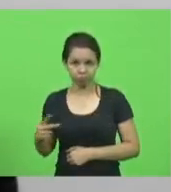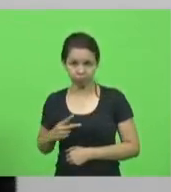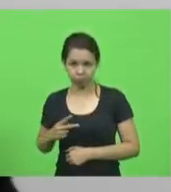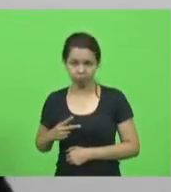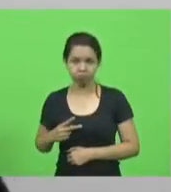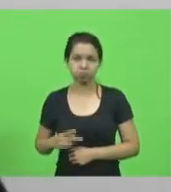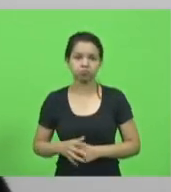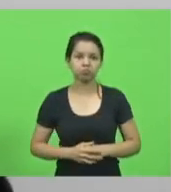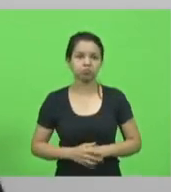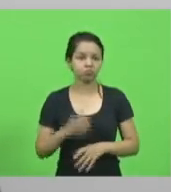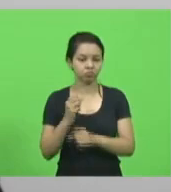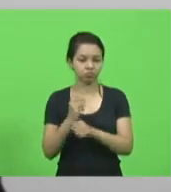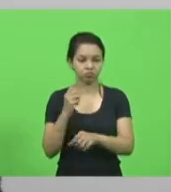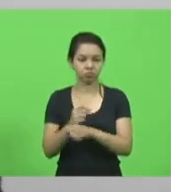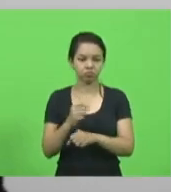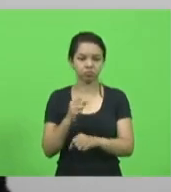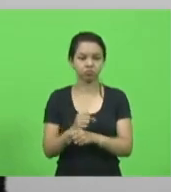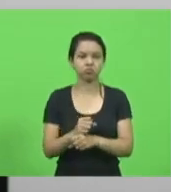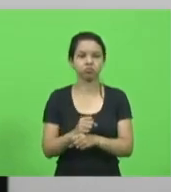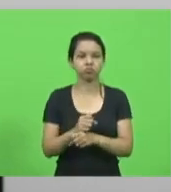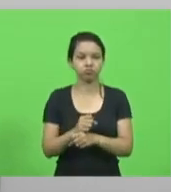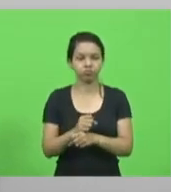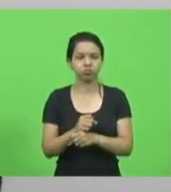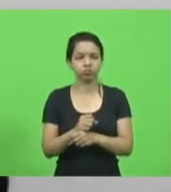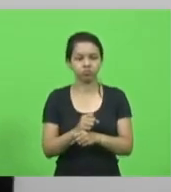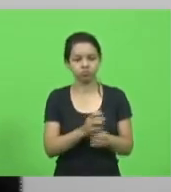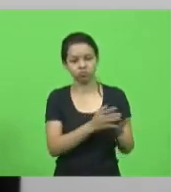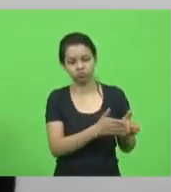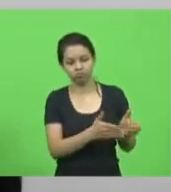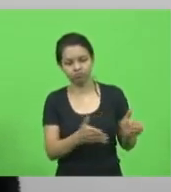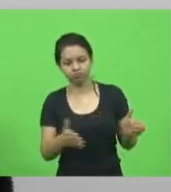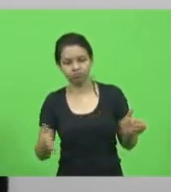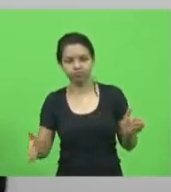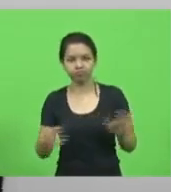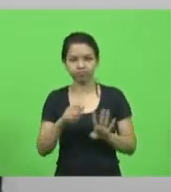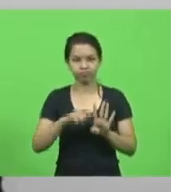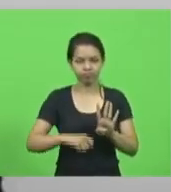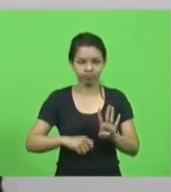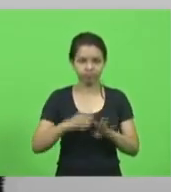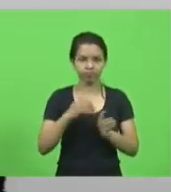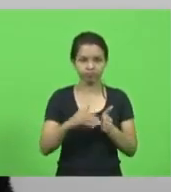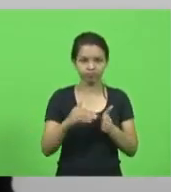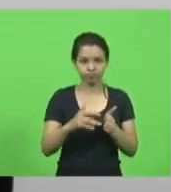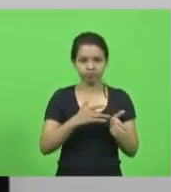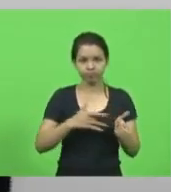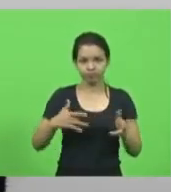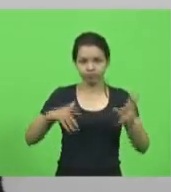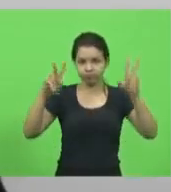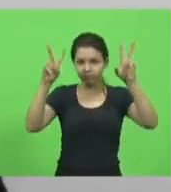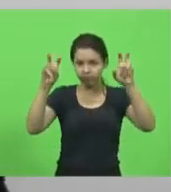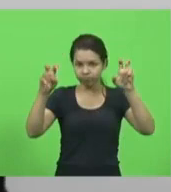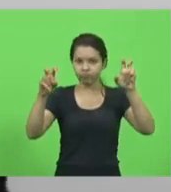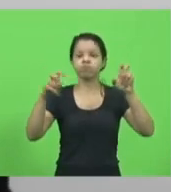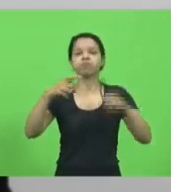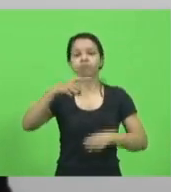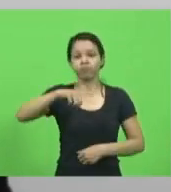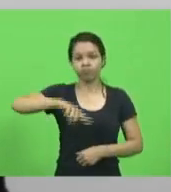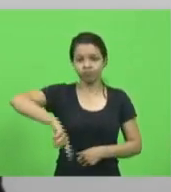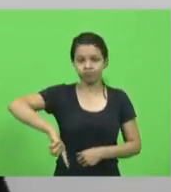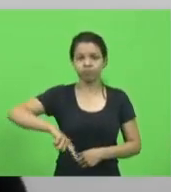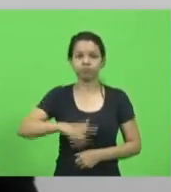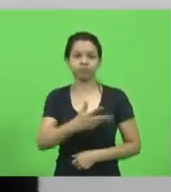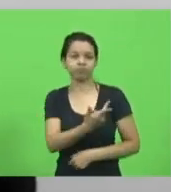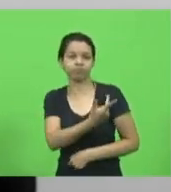contas do quadrimestre da Secretaria de Saúde, onde também, com certeza, essa questão da vacinação será novamente um